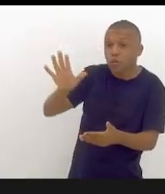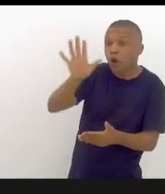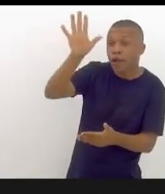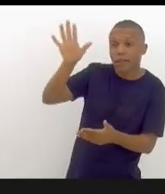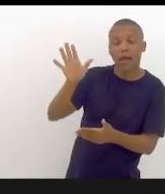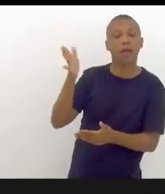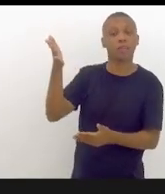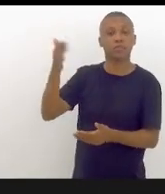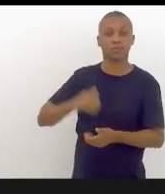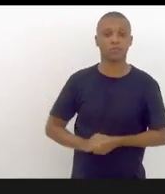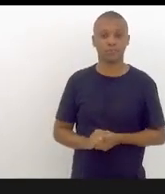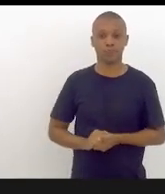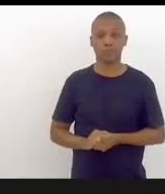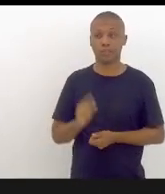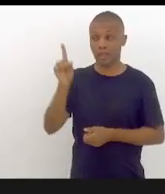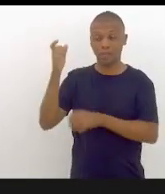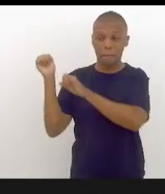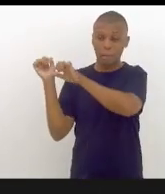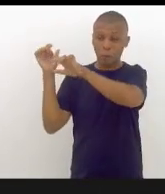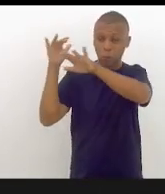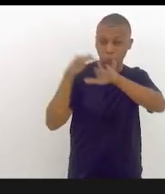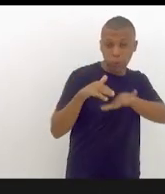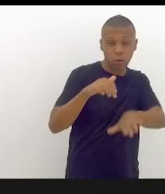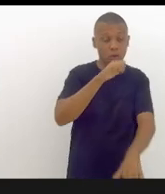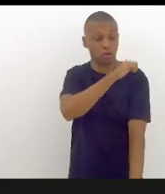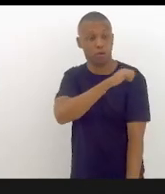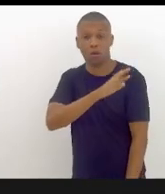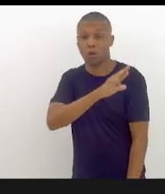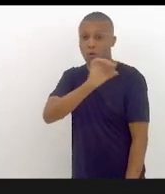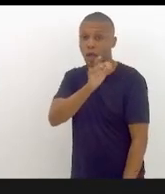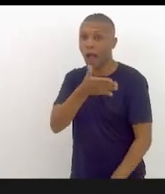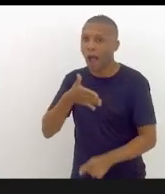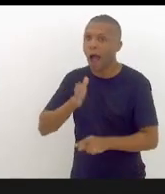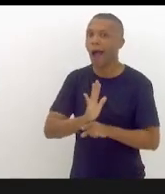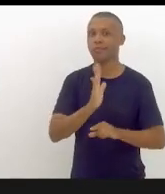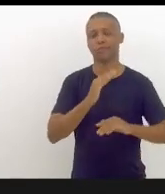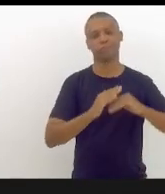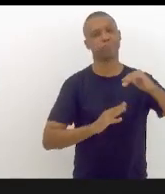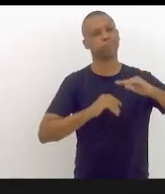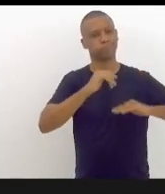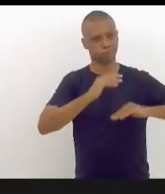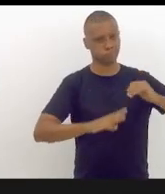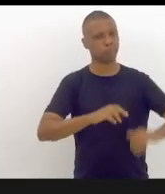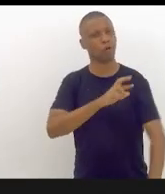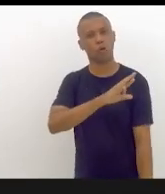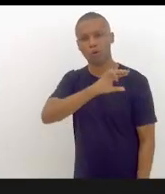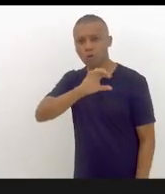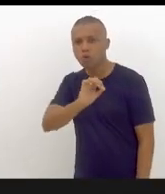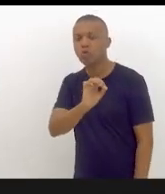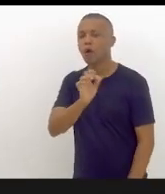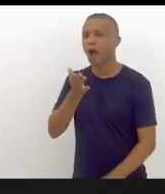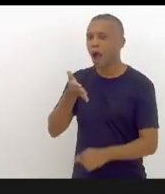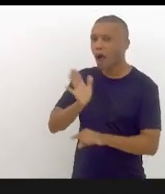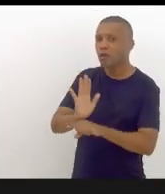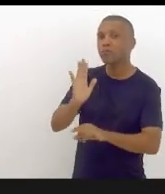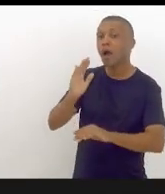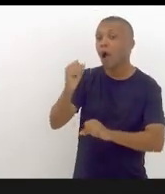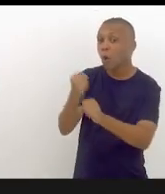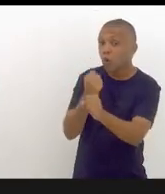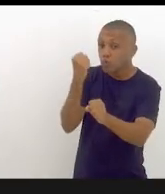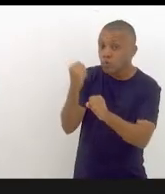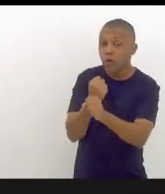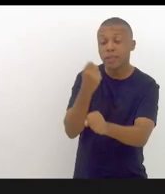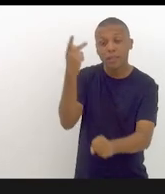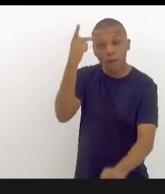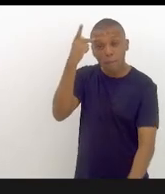que veio para o Rio de Janeiro, ajudou a reconstruir e construiu o Rio de Janeiro, reconstruiu São Paulo, esse povo de fibra,